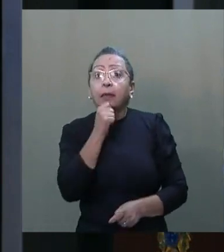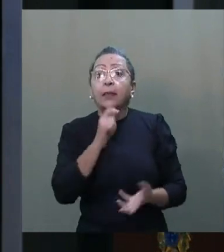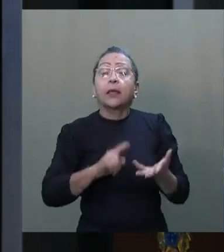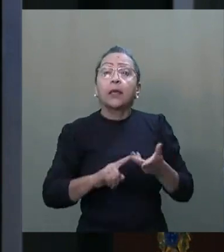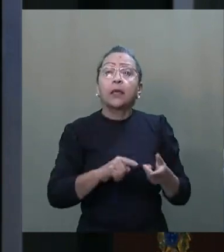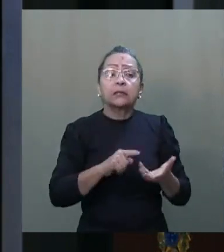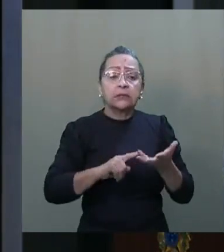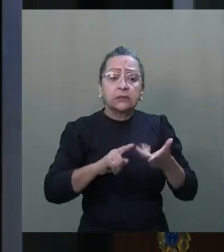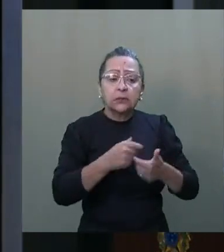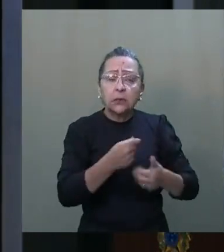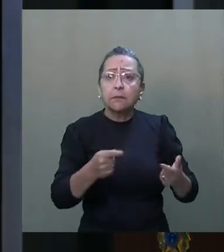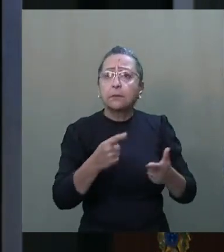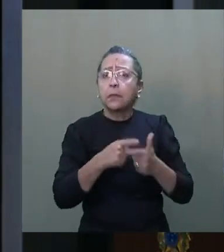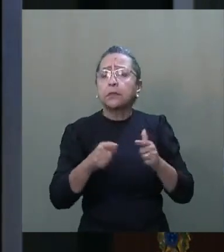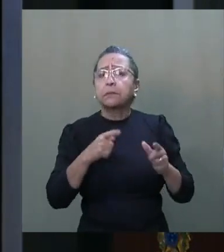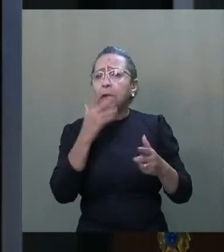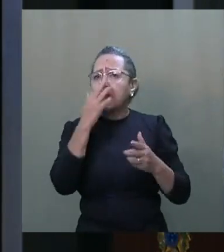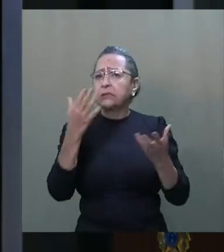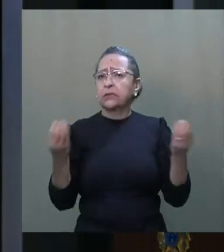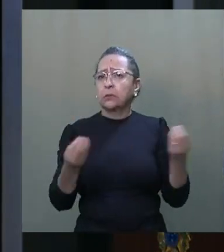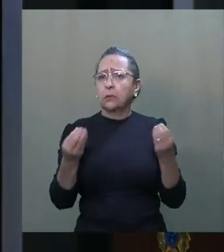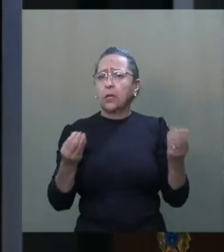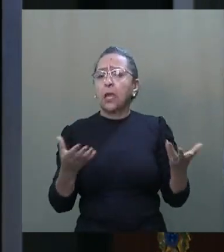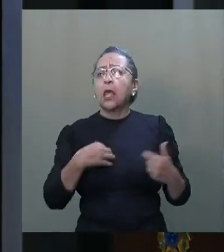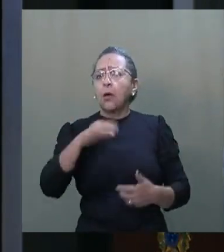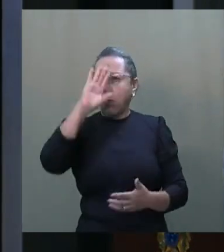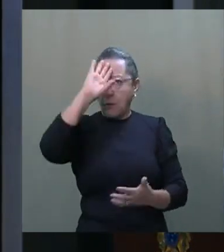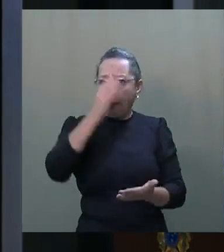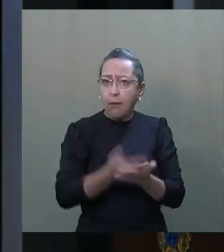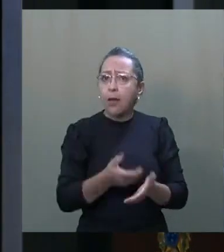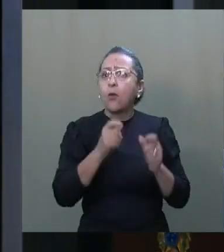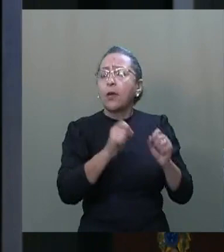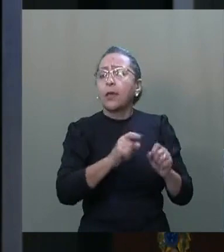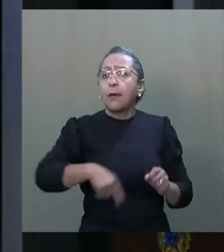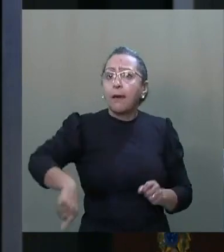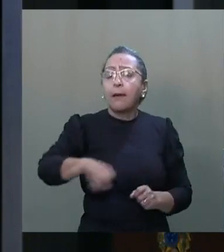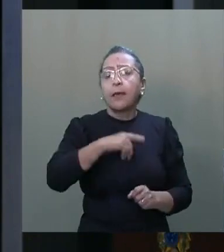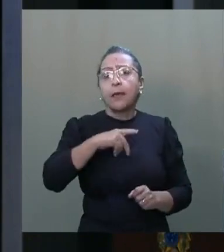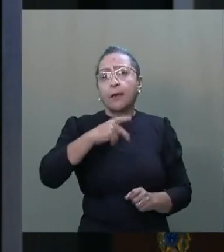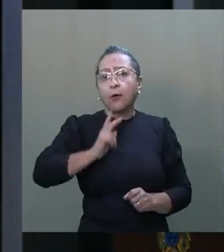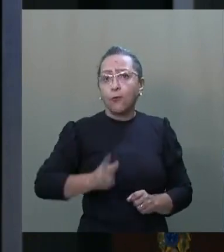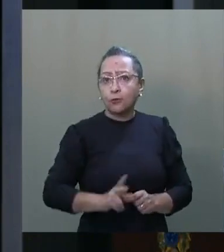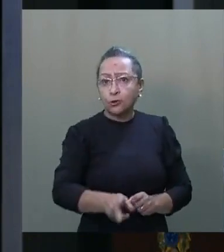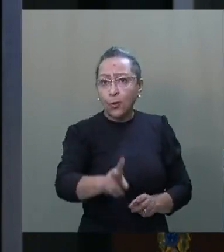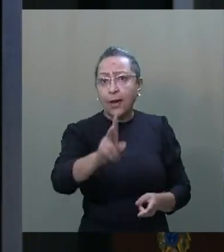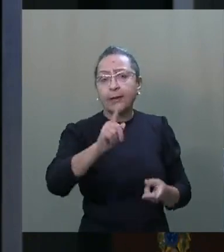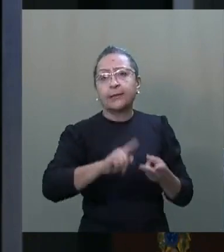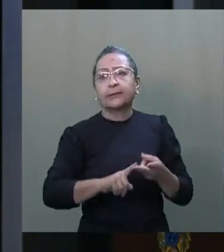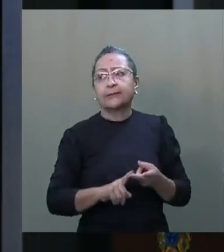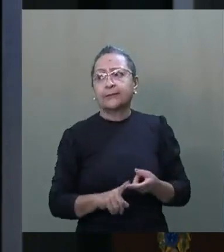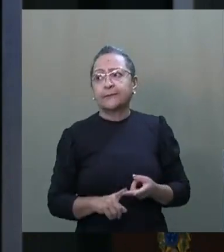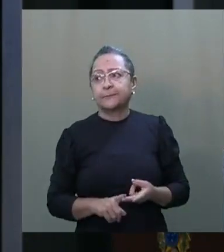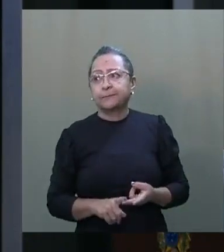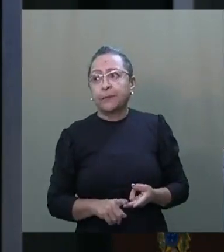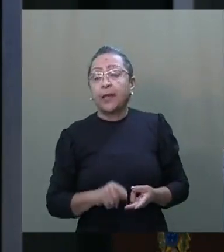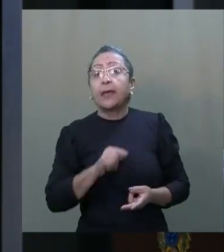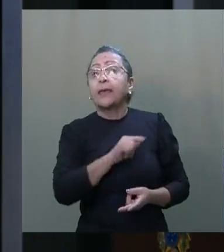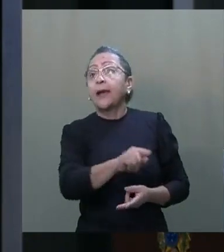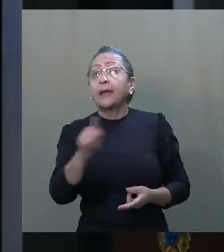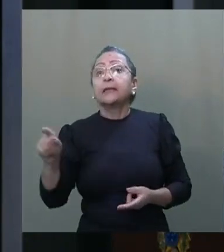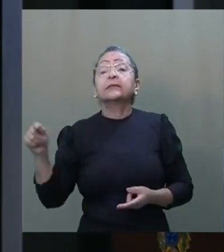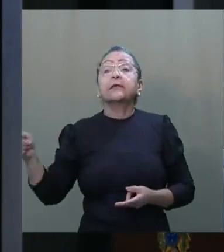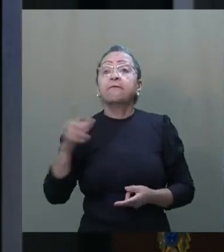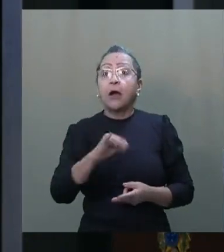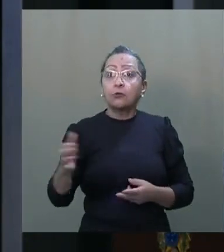pareçam intransponíveis, creio que os que aqui permanecerão e aqueles que aqui